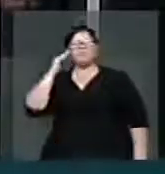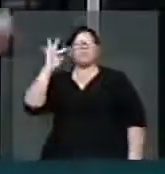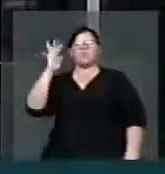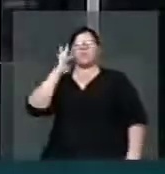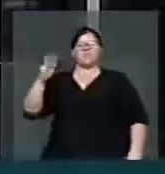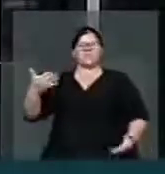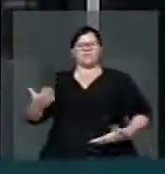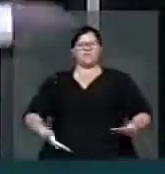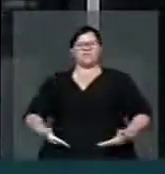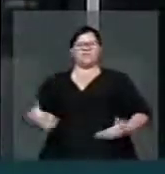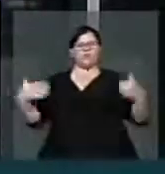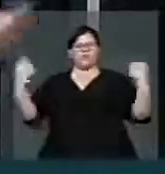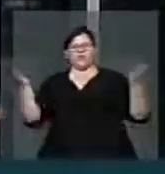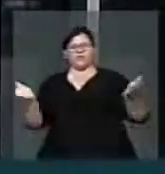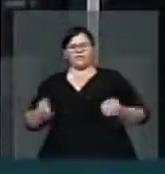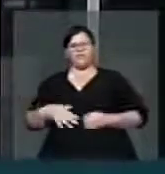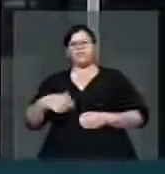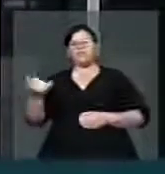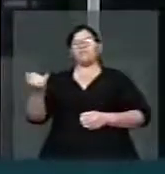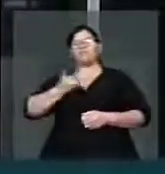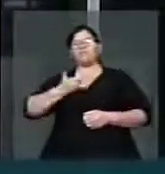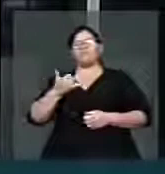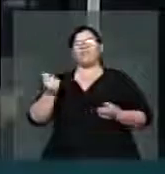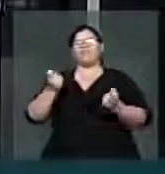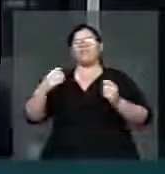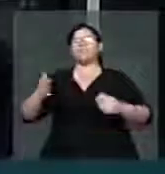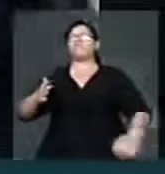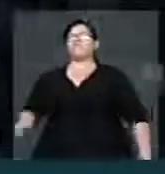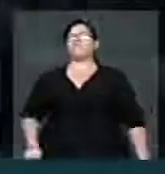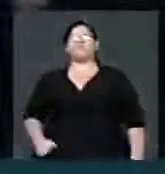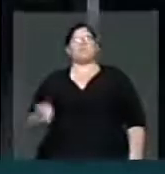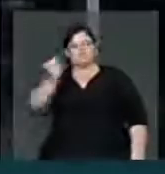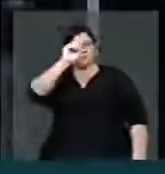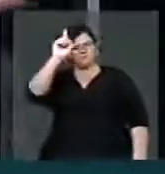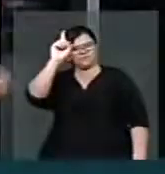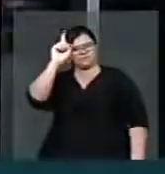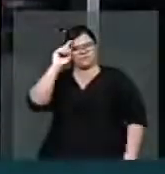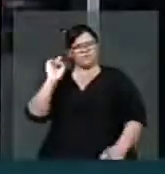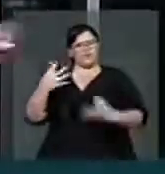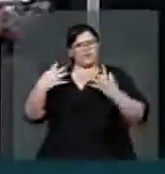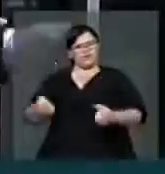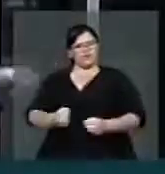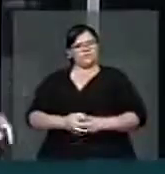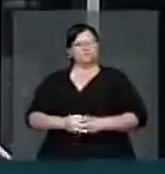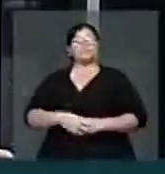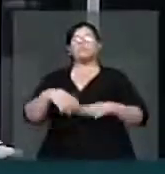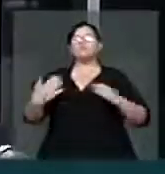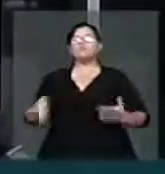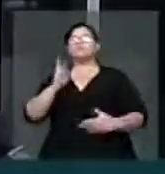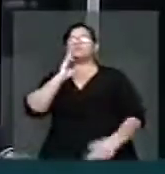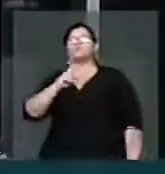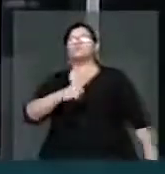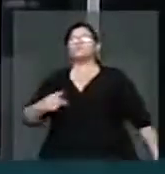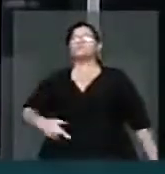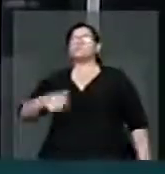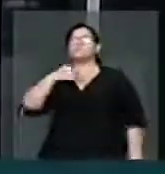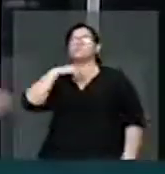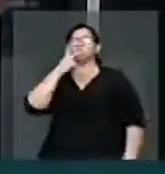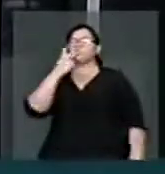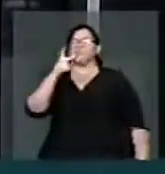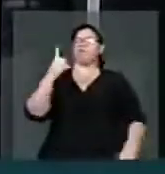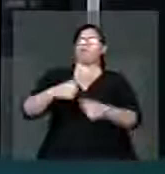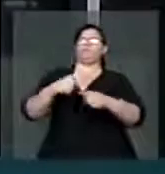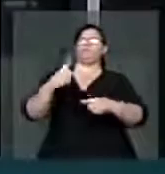funcionário que vem aqui para poder me peitar. Não aceito isso. Então, senhor presidente, estou dizendo isso